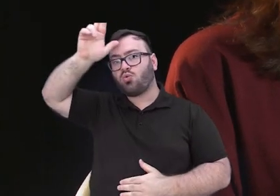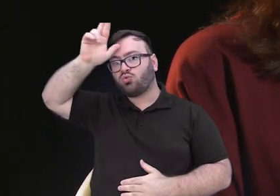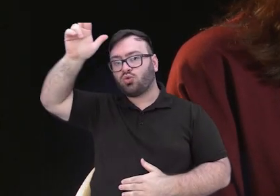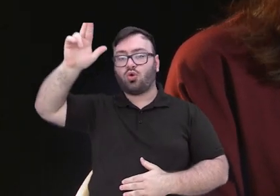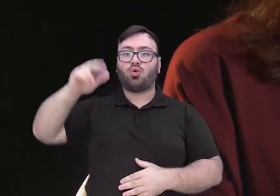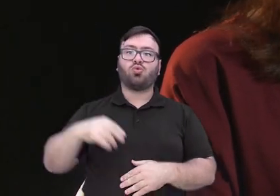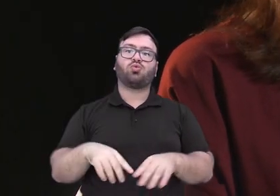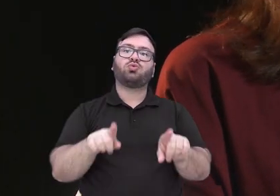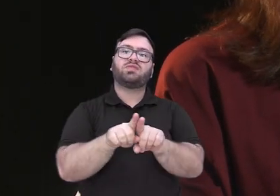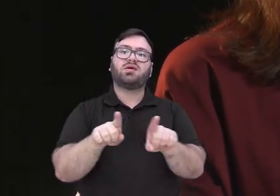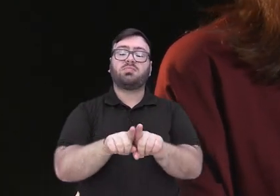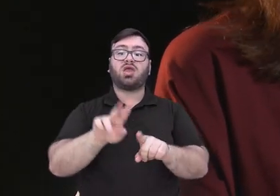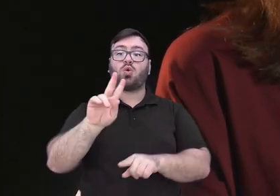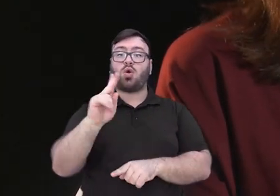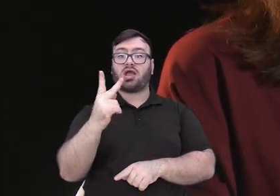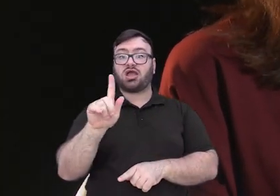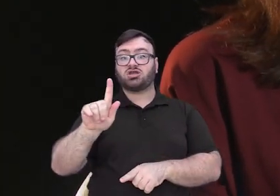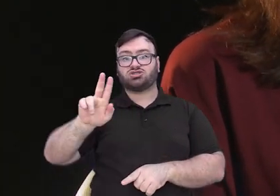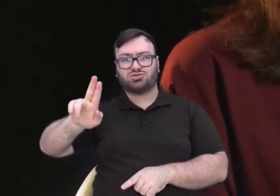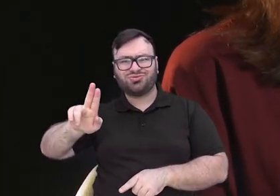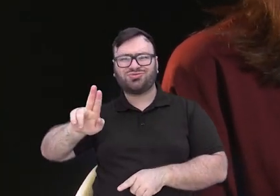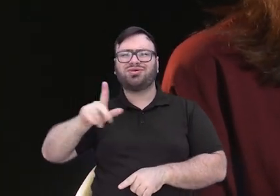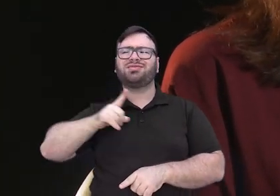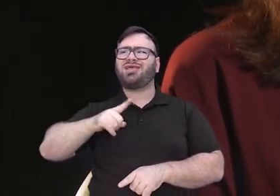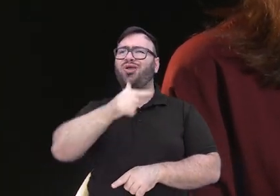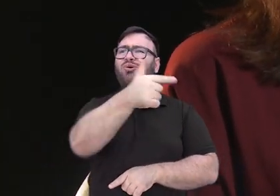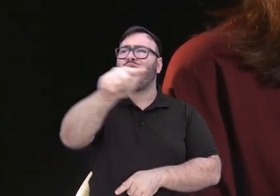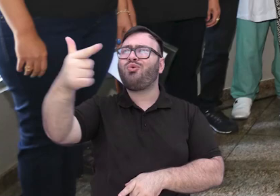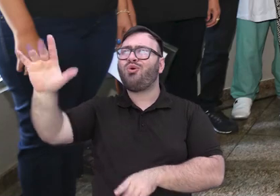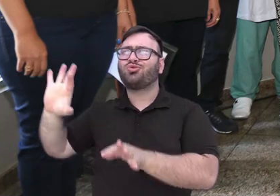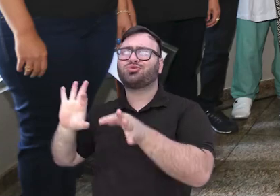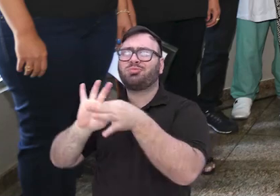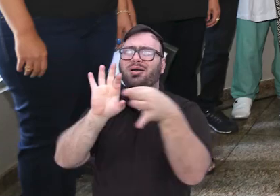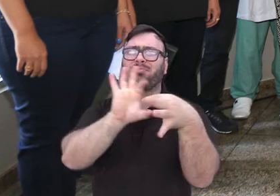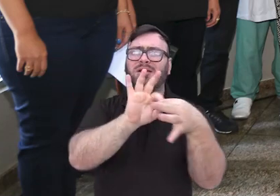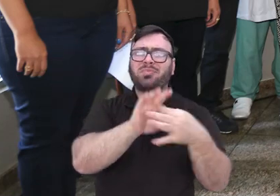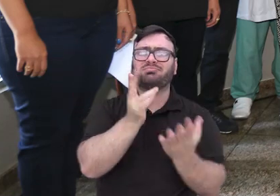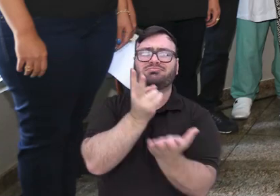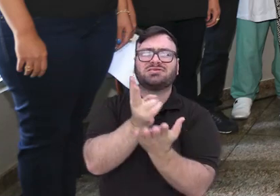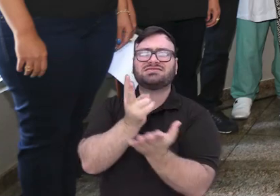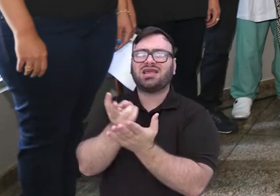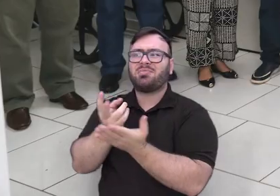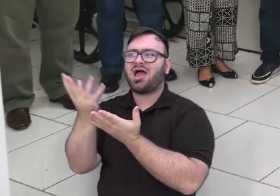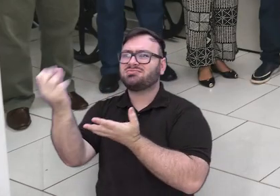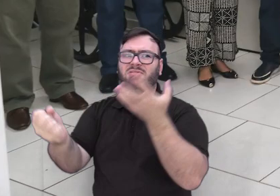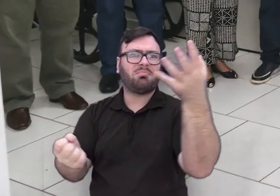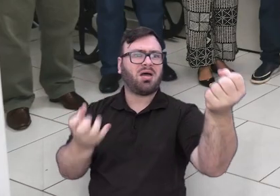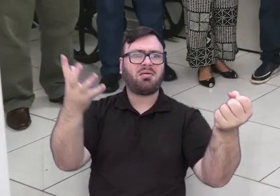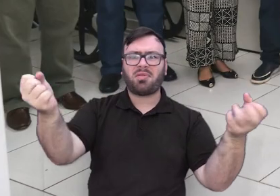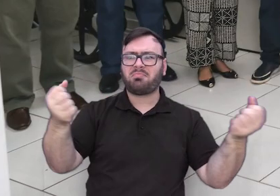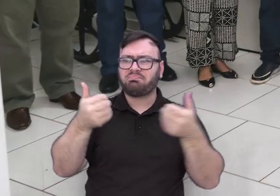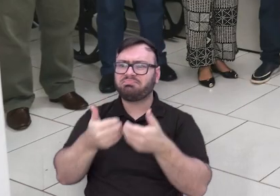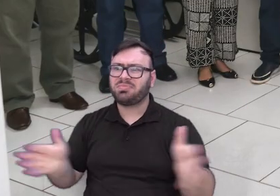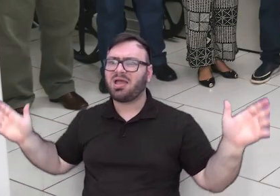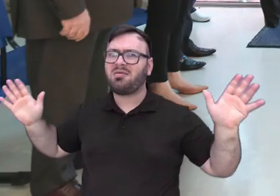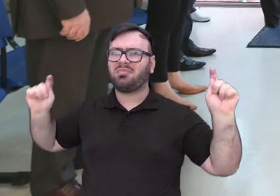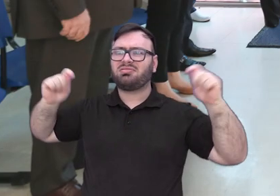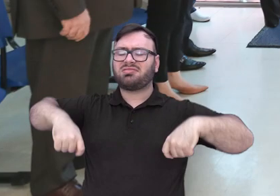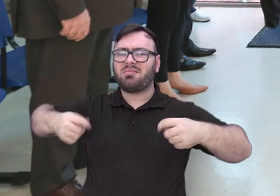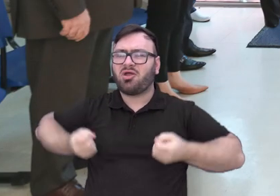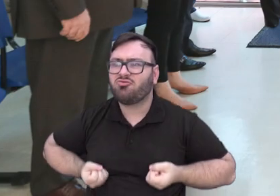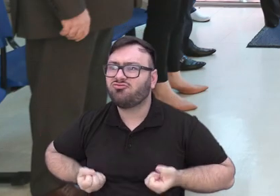o Hospital Geral da Unimed. E tantos parceiros que abrem suas portas para que a gente possa oferecer ao nosso